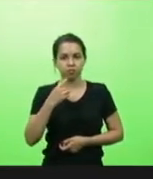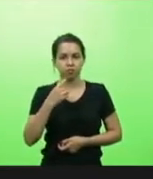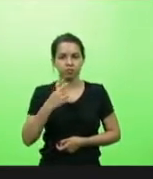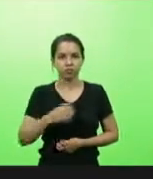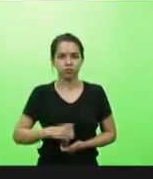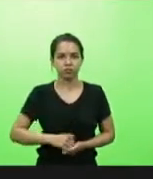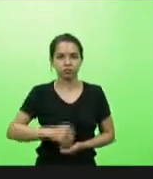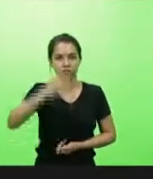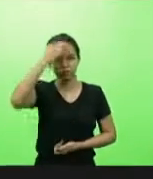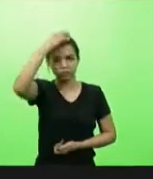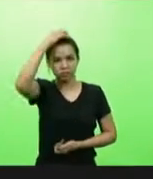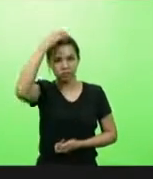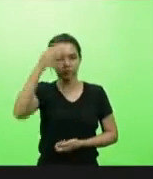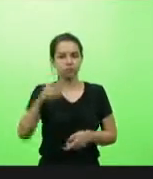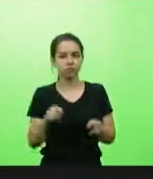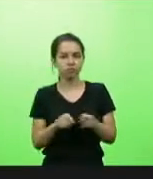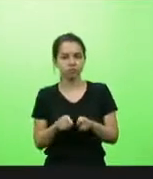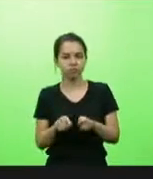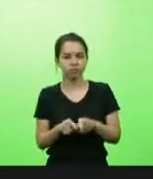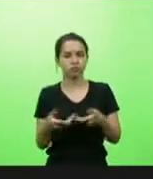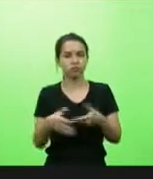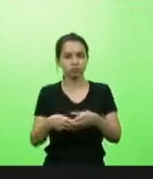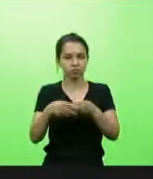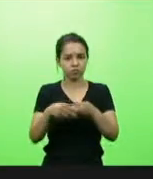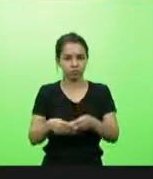Quero comentar o presidente, os novos colegas.